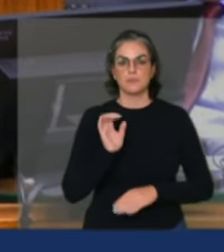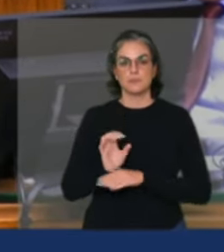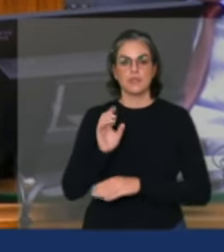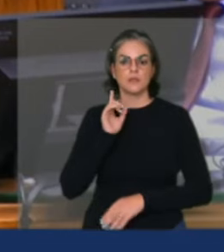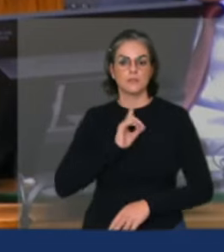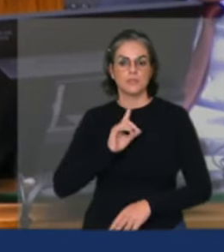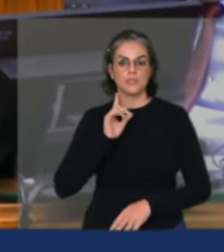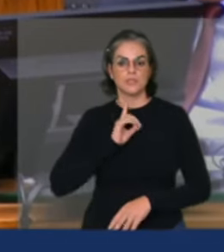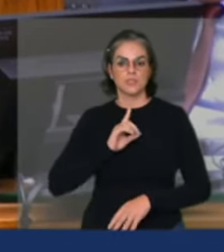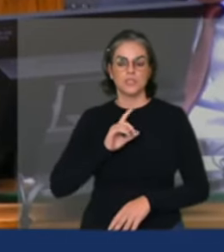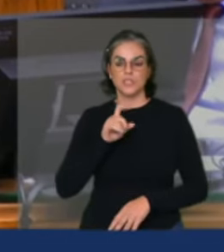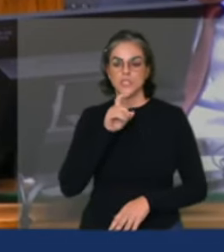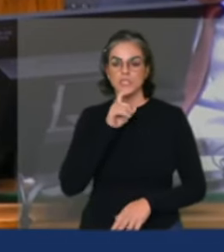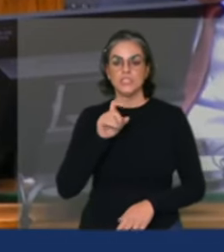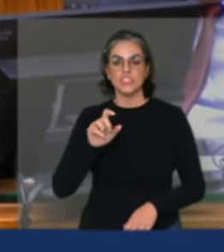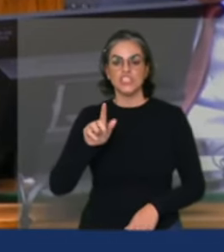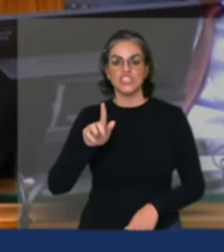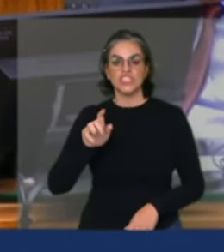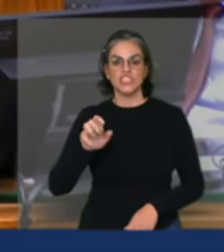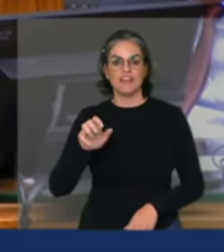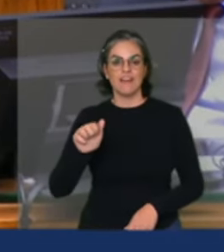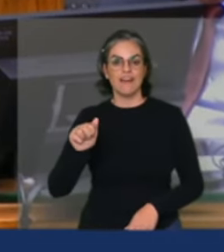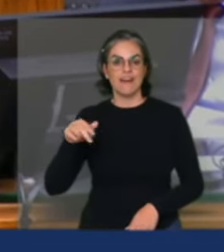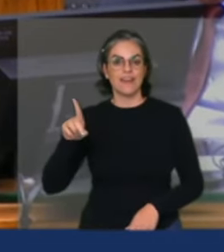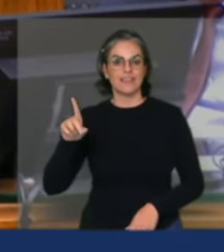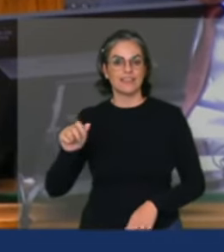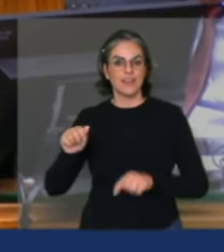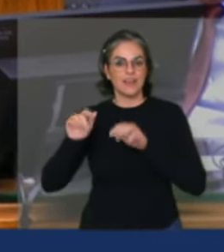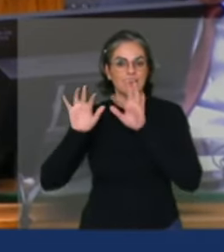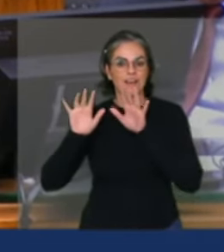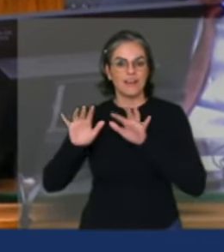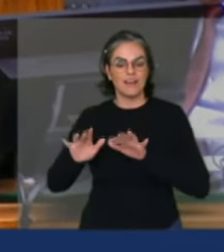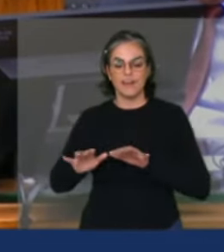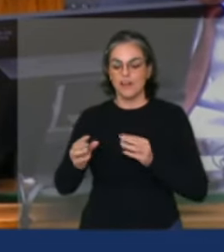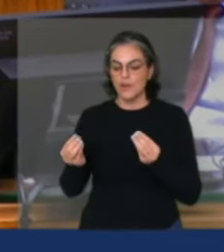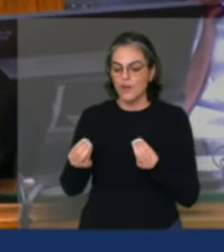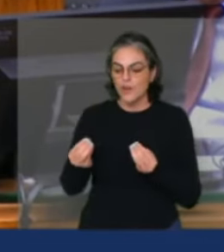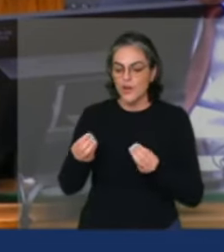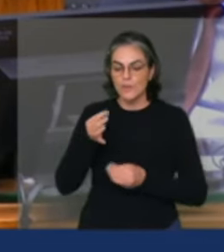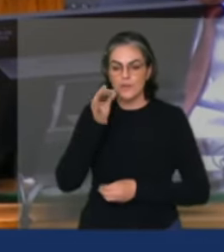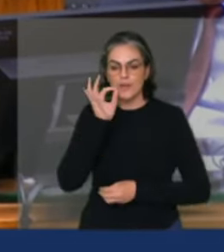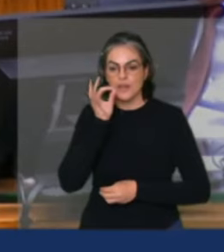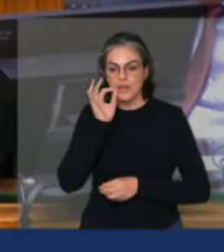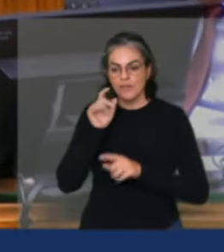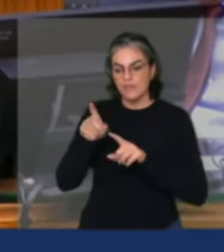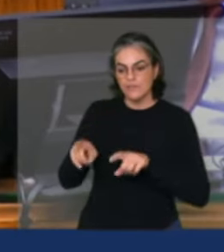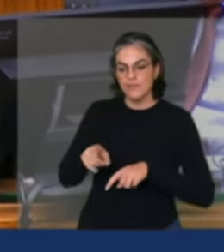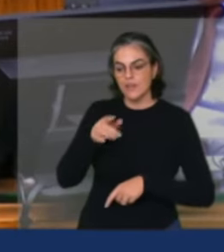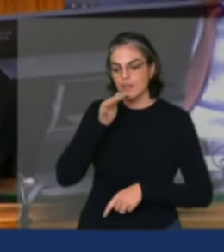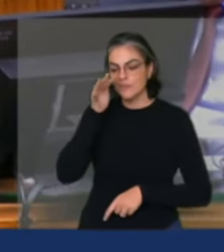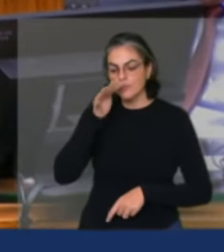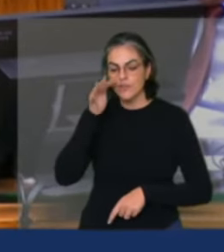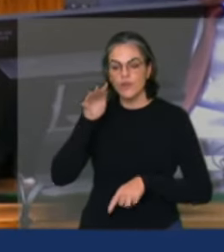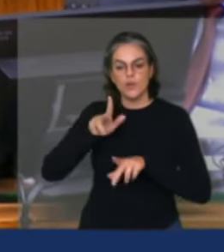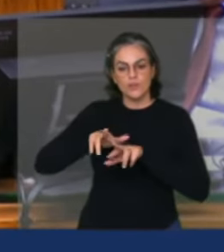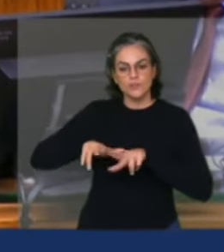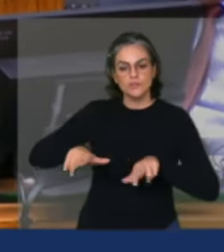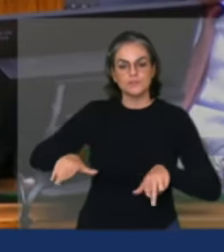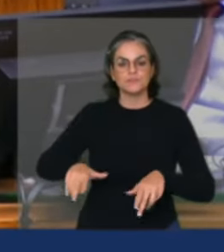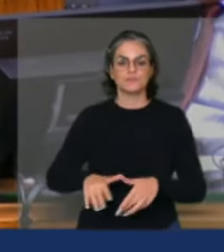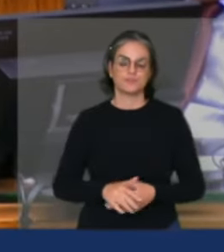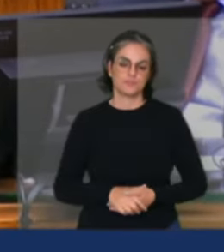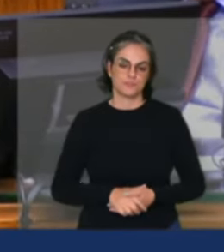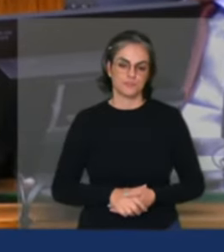fortes viadas que atingiu café horticultura fruticultura floricultura e pegou o pequeno produtor então por tudo isso